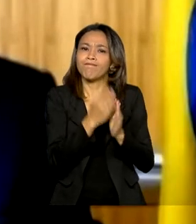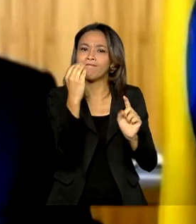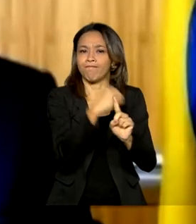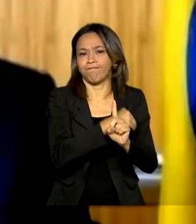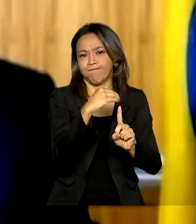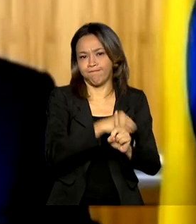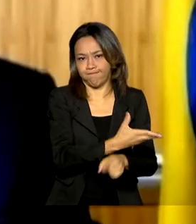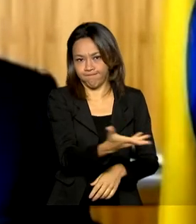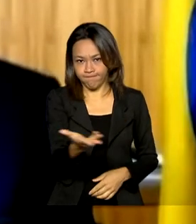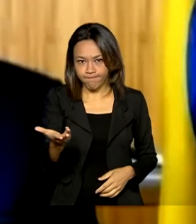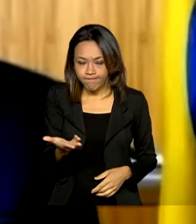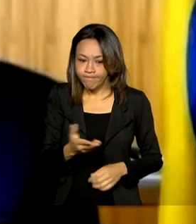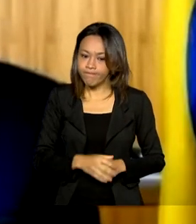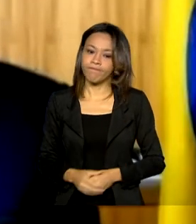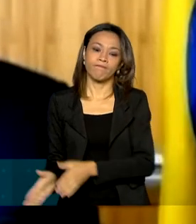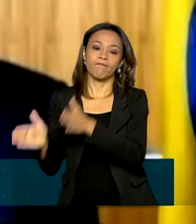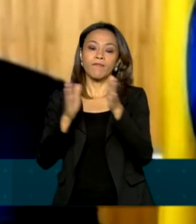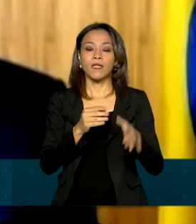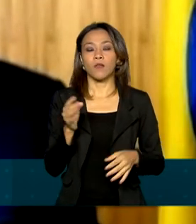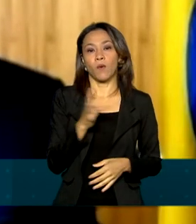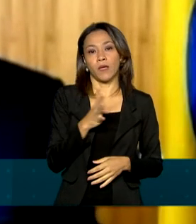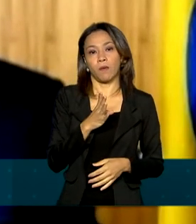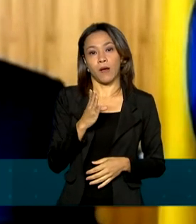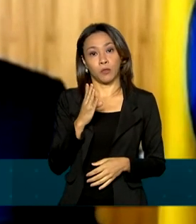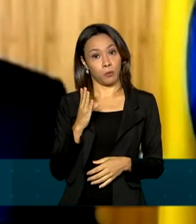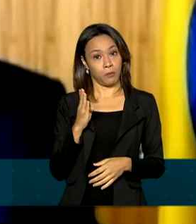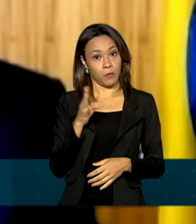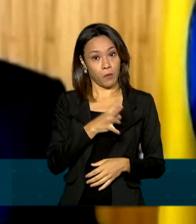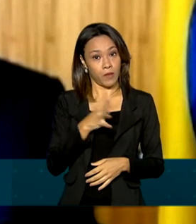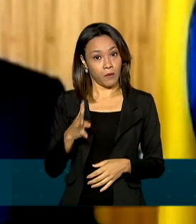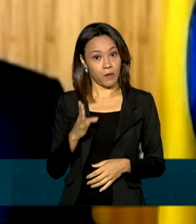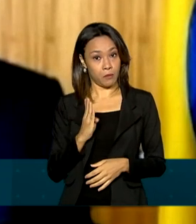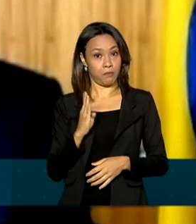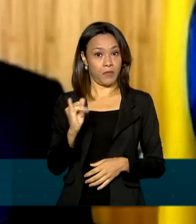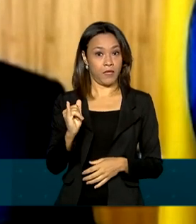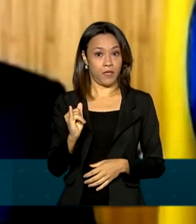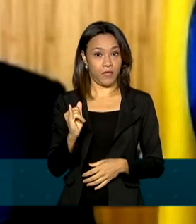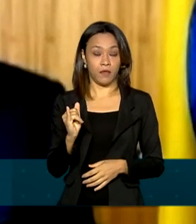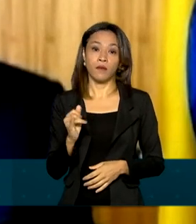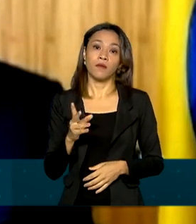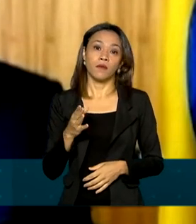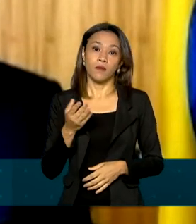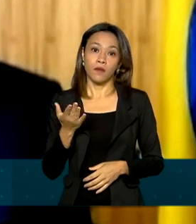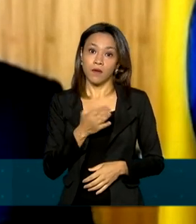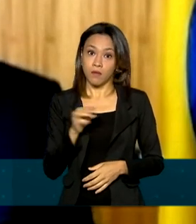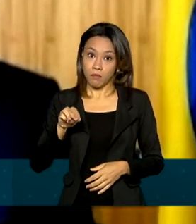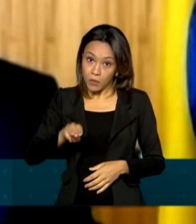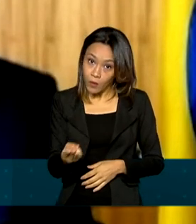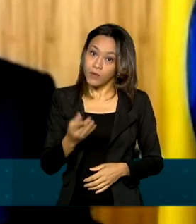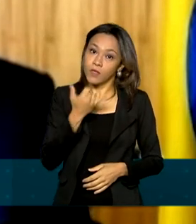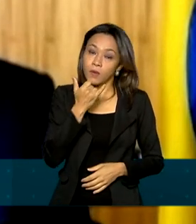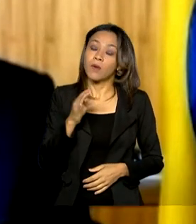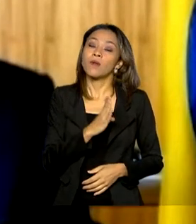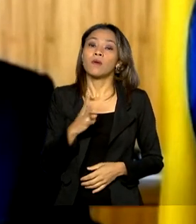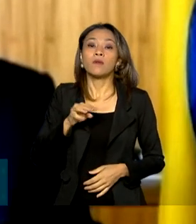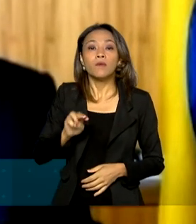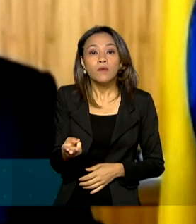O auxílio emergencial são 44 bilhões e já começa agora, nessa semana. 44 bilhões entrando na corrente de consumo aí.